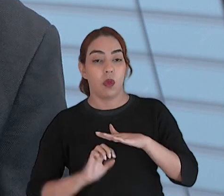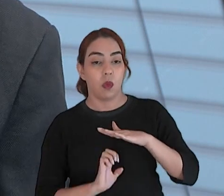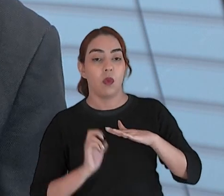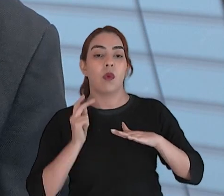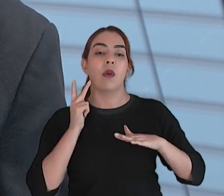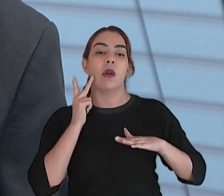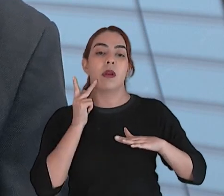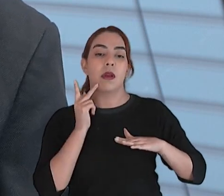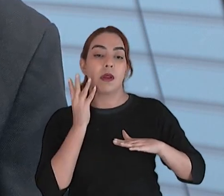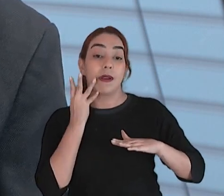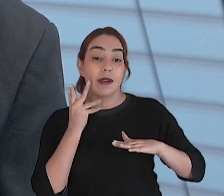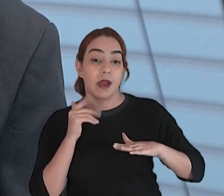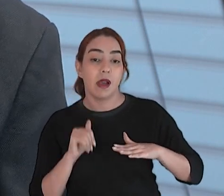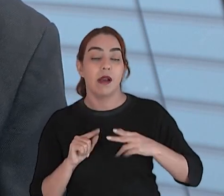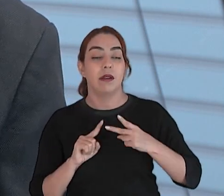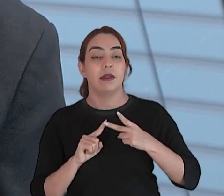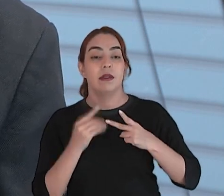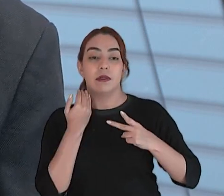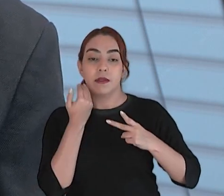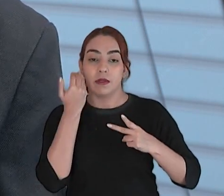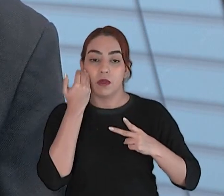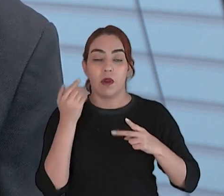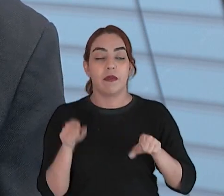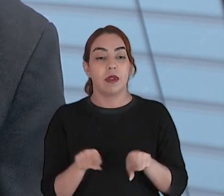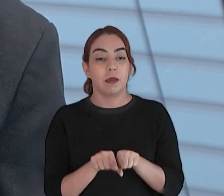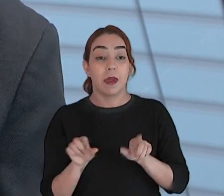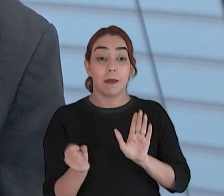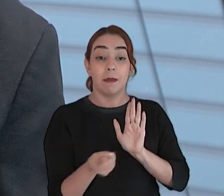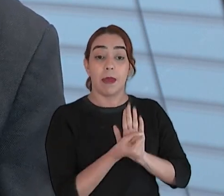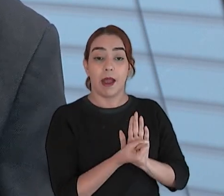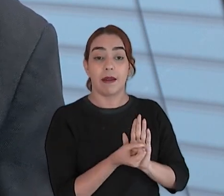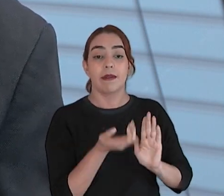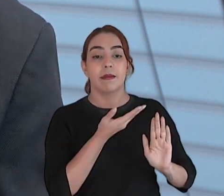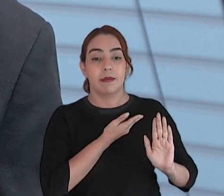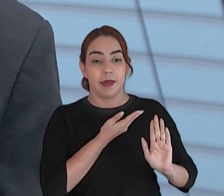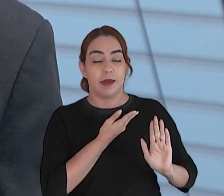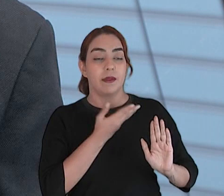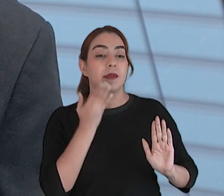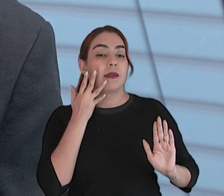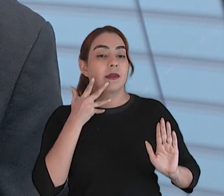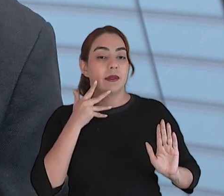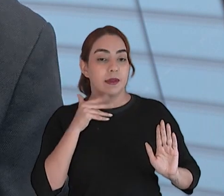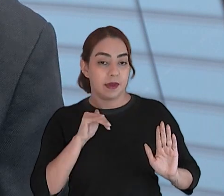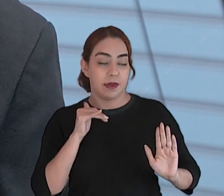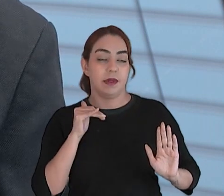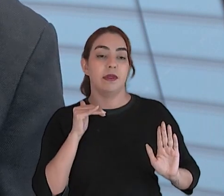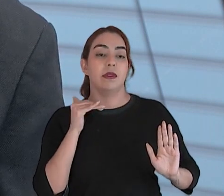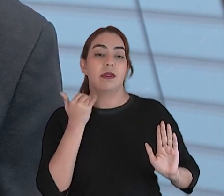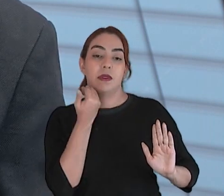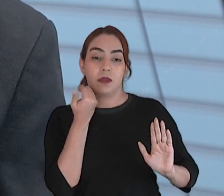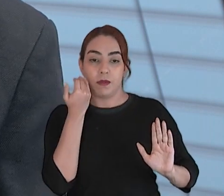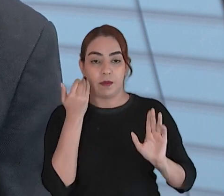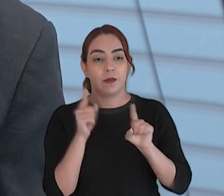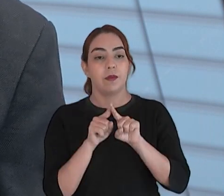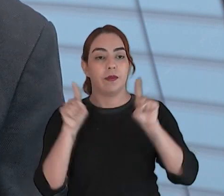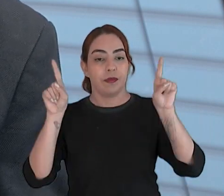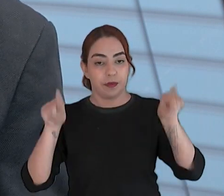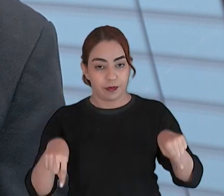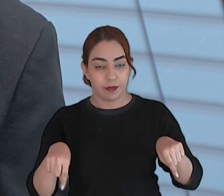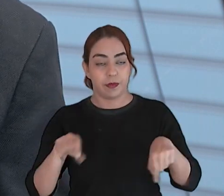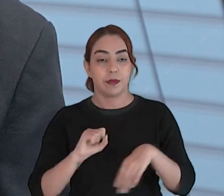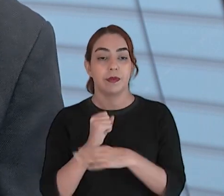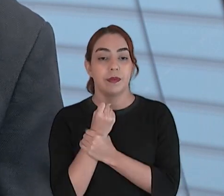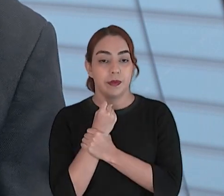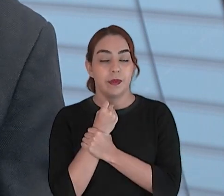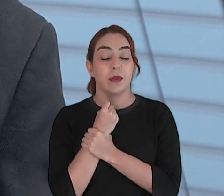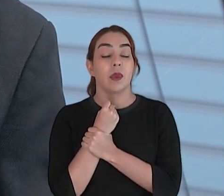jovens, e criou o selo Amigo da Criança e do Adolescente, o projeto Infância Protegida, e também criou o